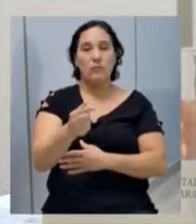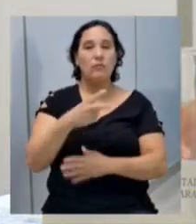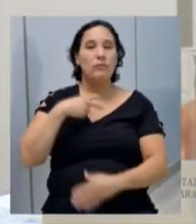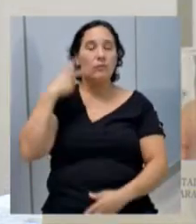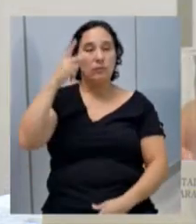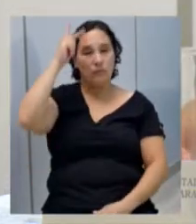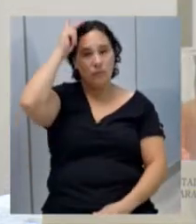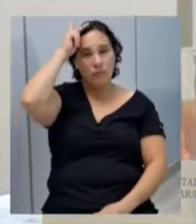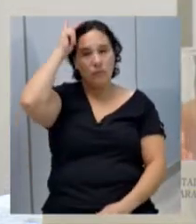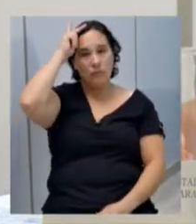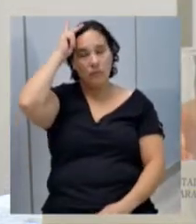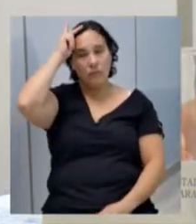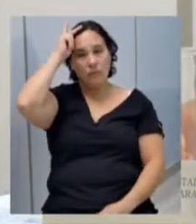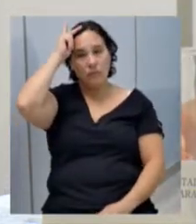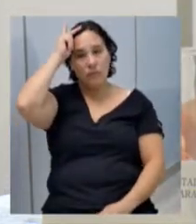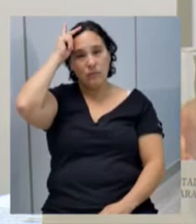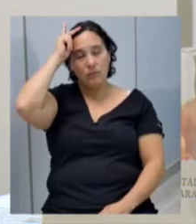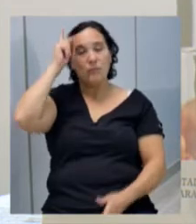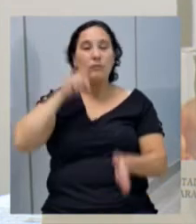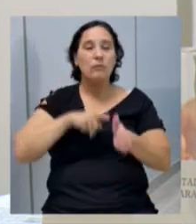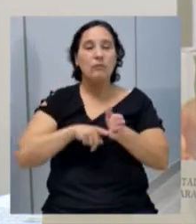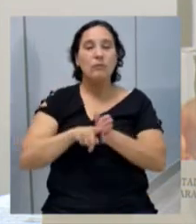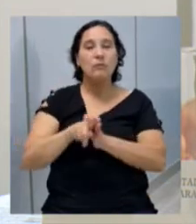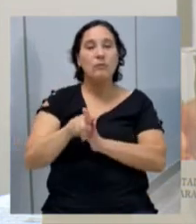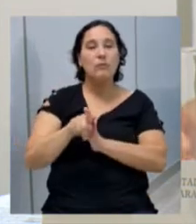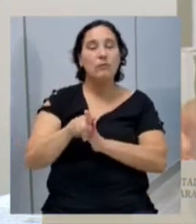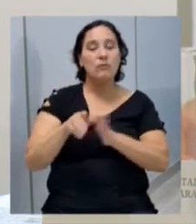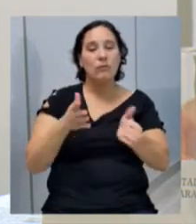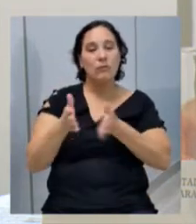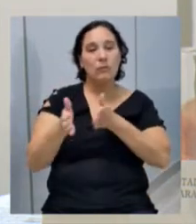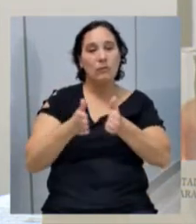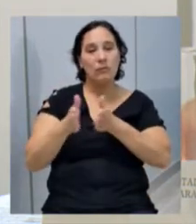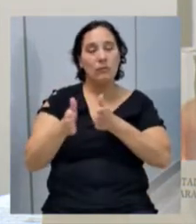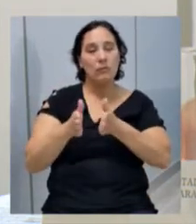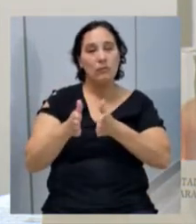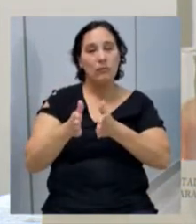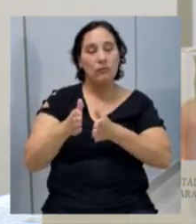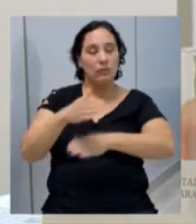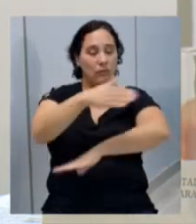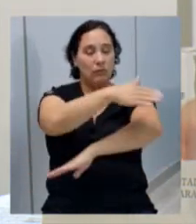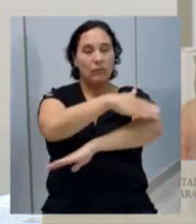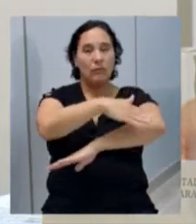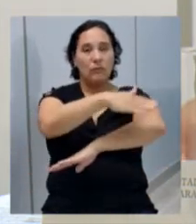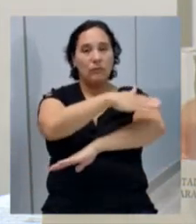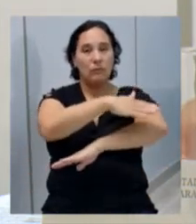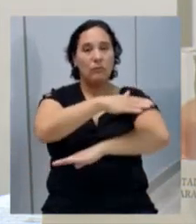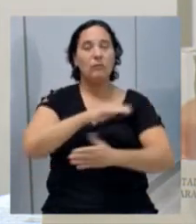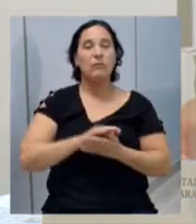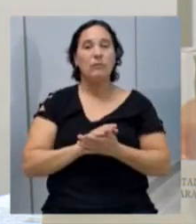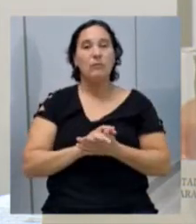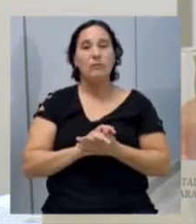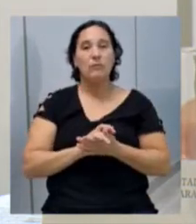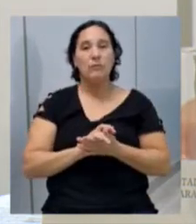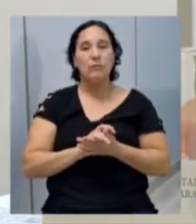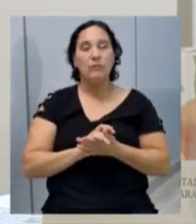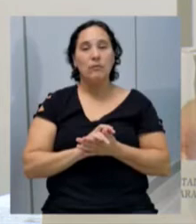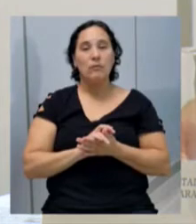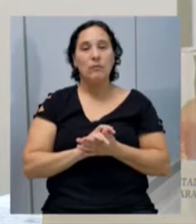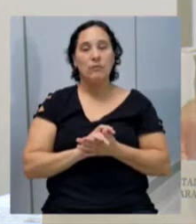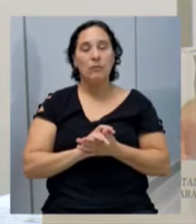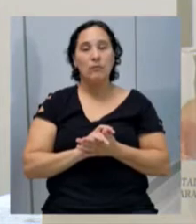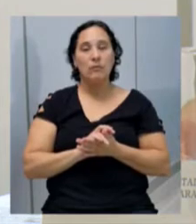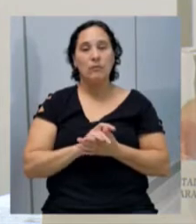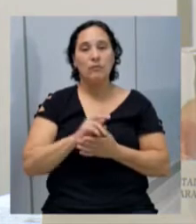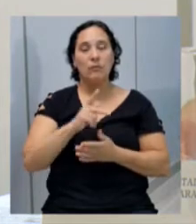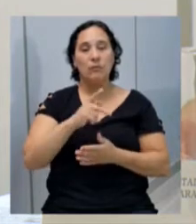da vereadora Cátia Colelo, que perguntava sobre a acessibilidade no palco da Praça Tiradentes. A PM de